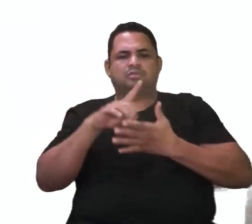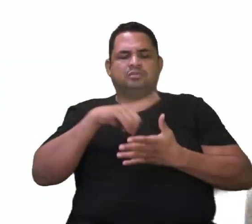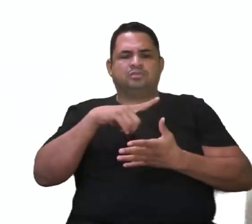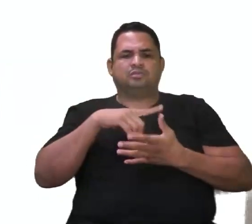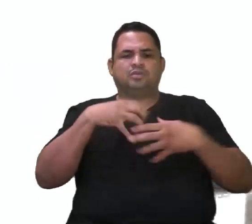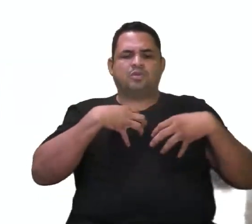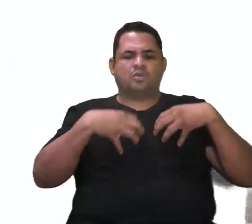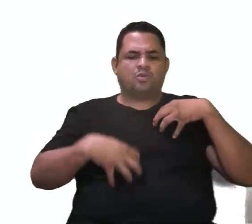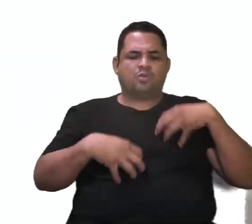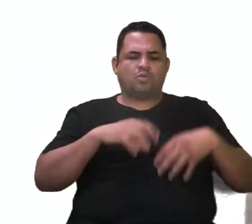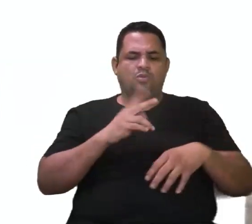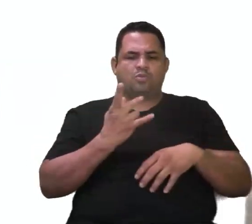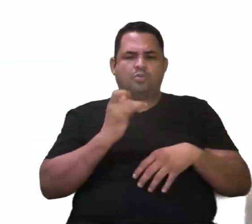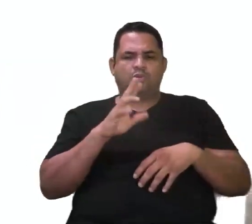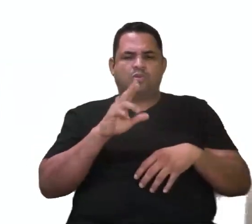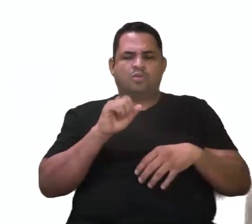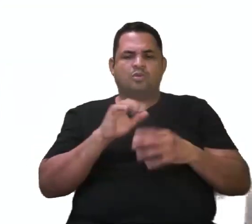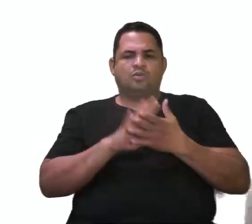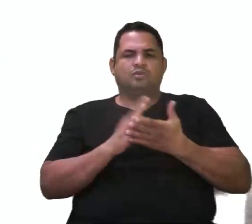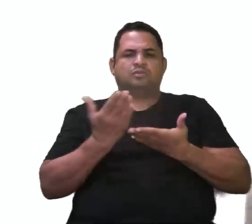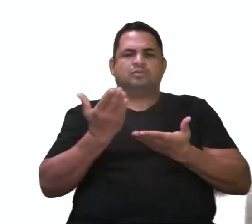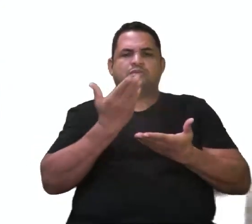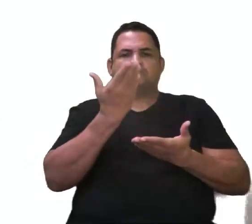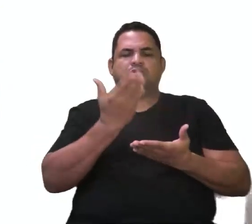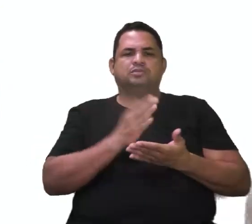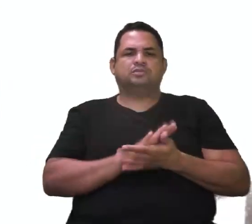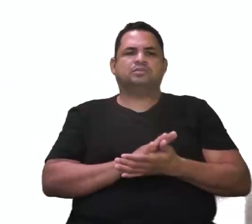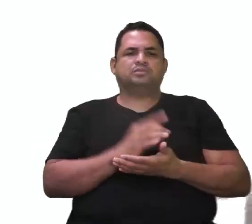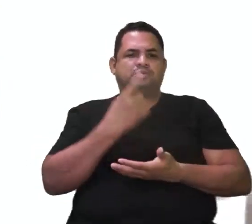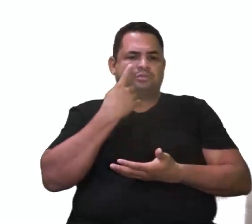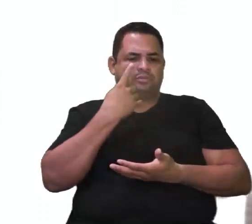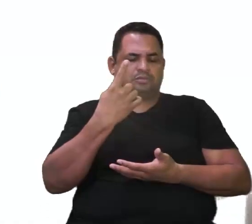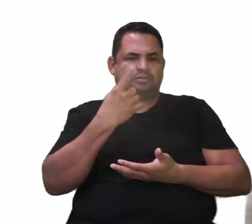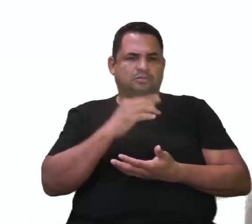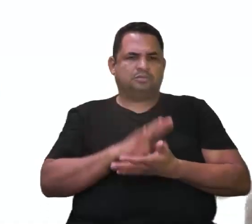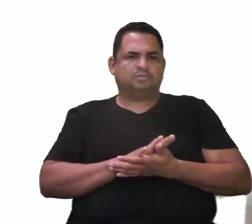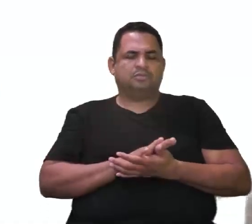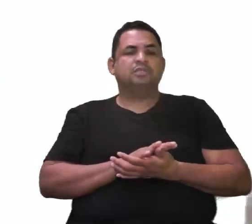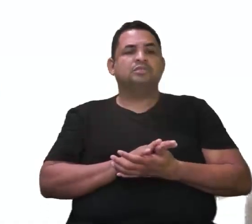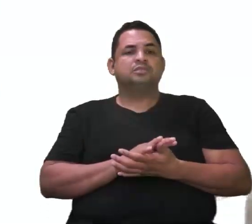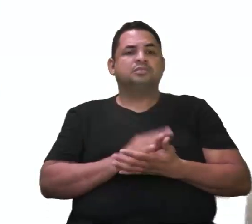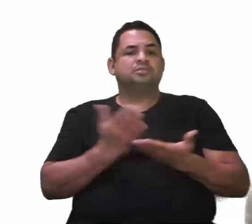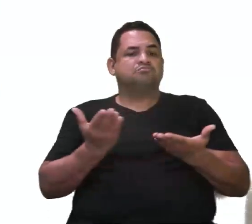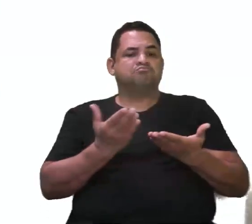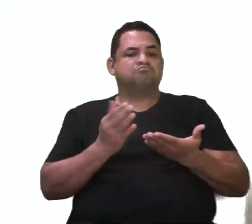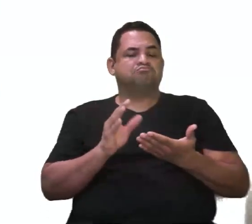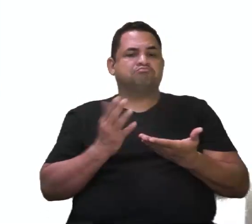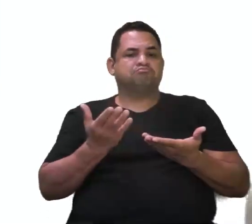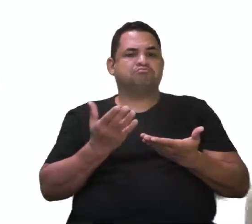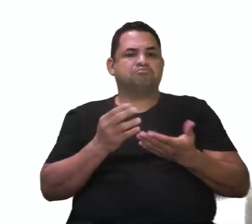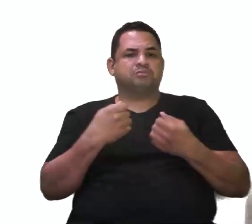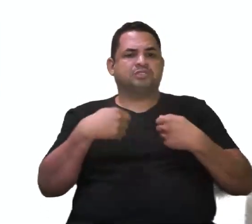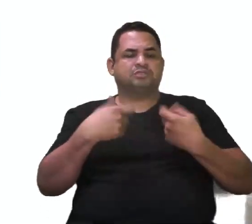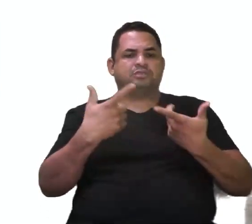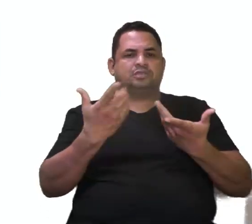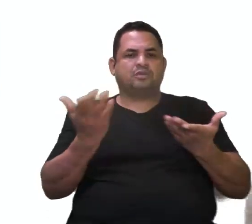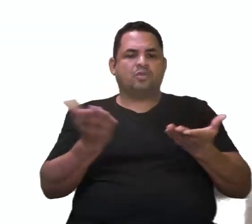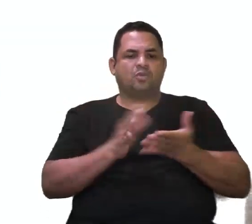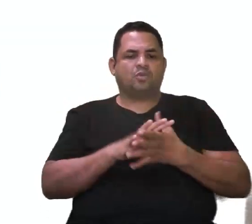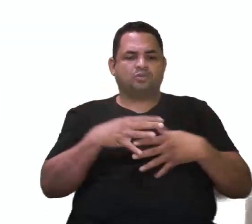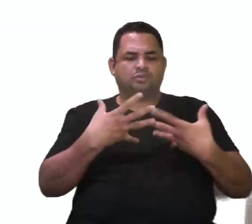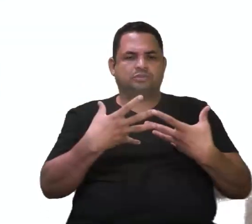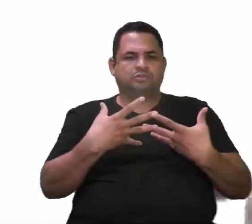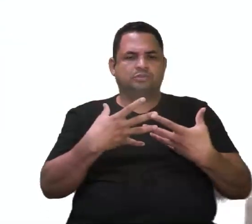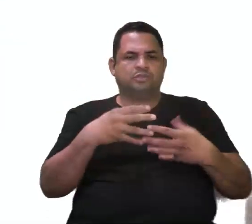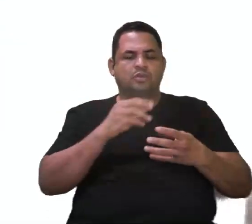homólogos, tá? Lá no seu ancestral, servia, funcionava. Mas, hoje, para esse organismo atual, não